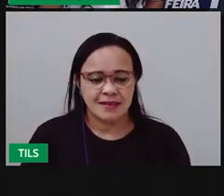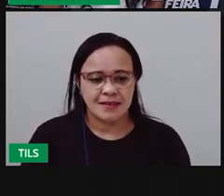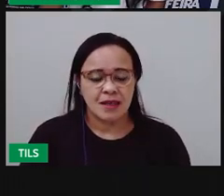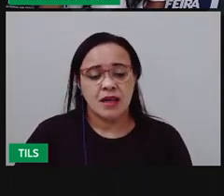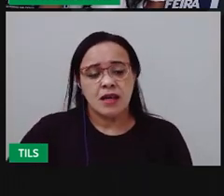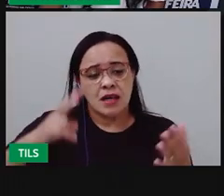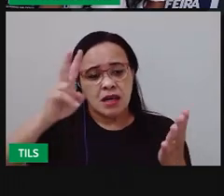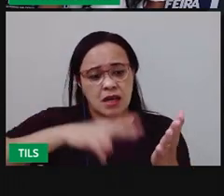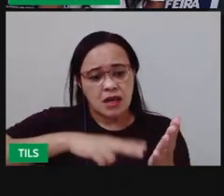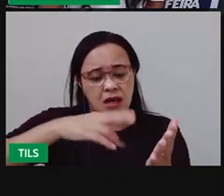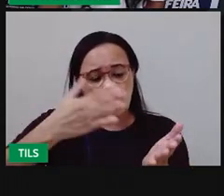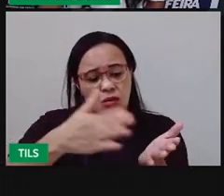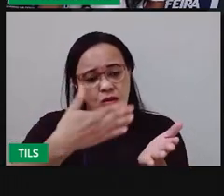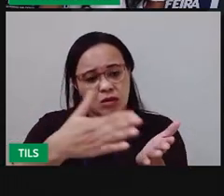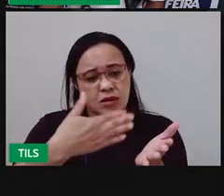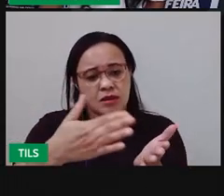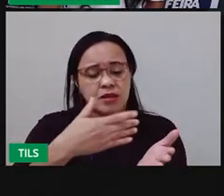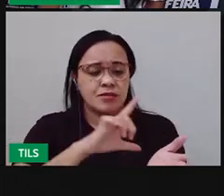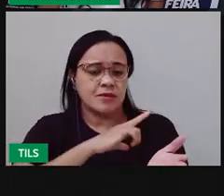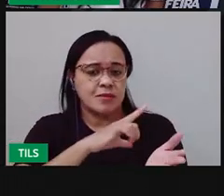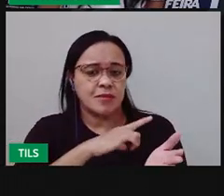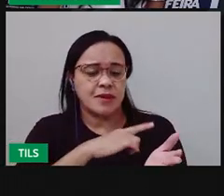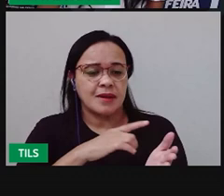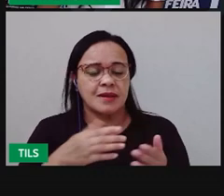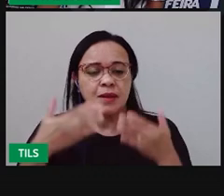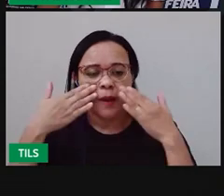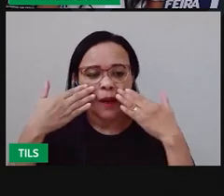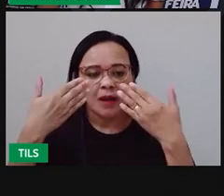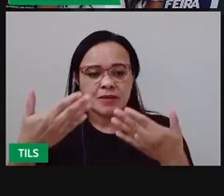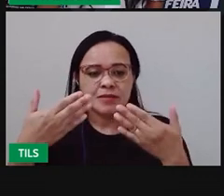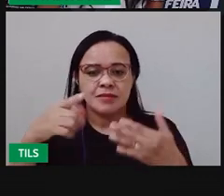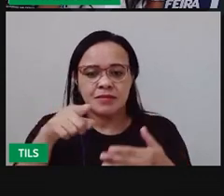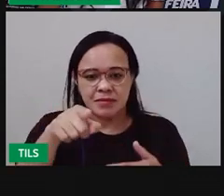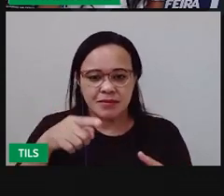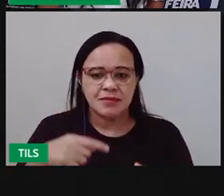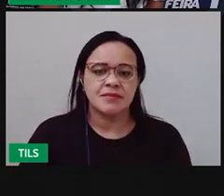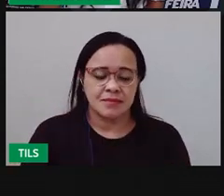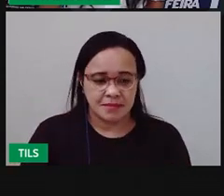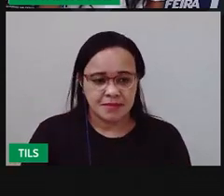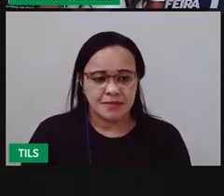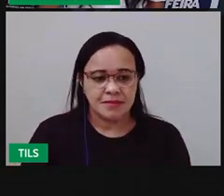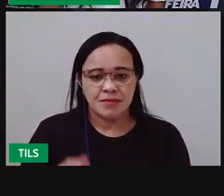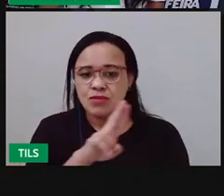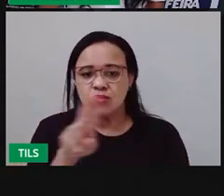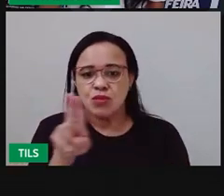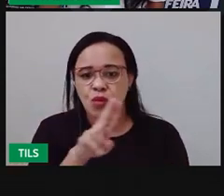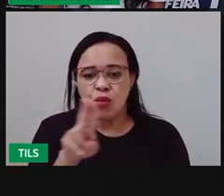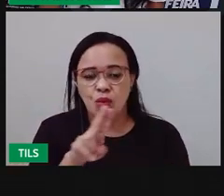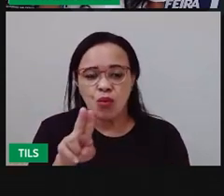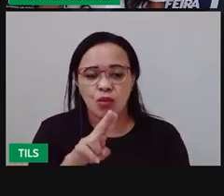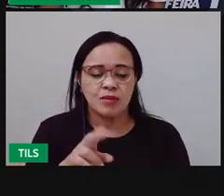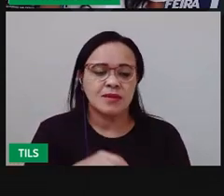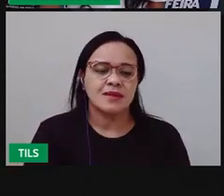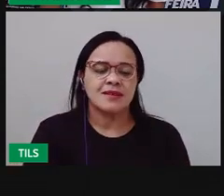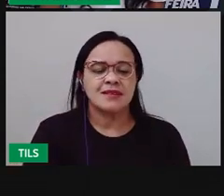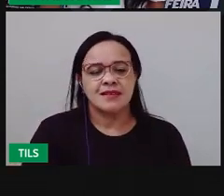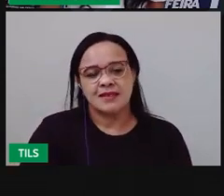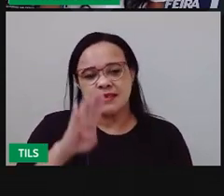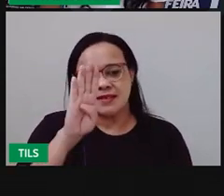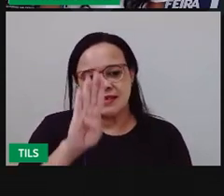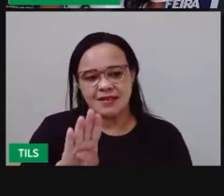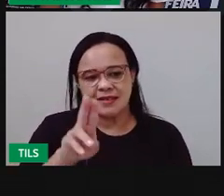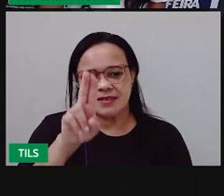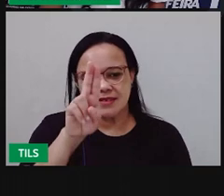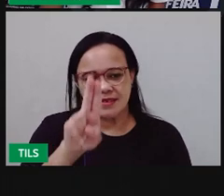cordel, de uma literatura de cordel. Olha, o título dessa literatura de cordel é Buxada de Bode.